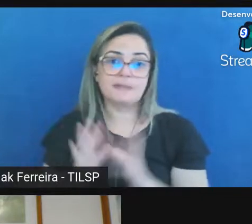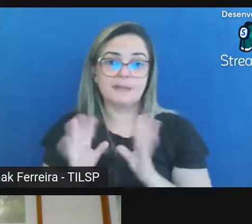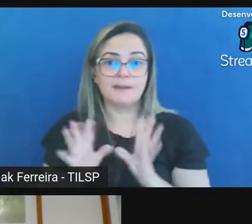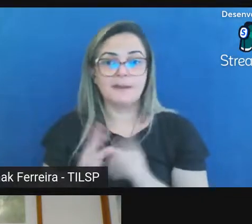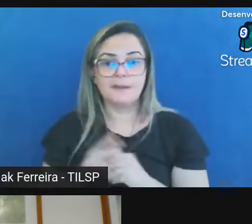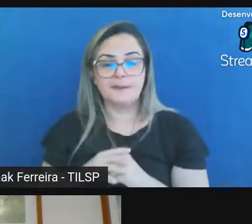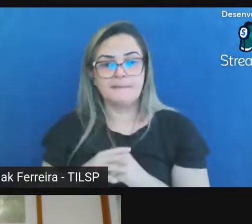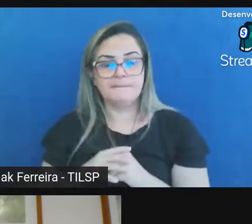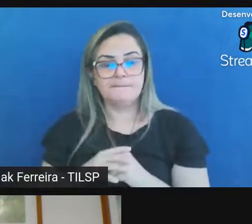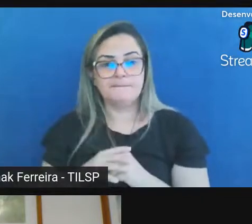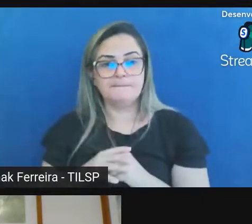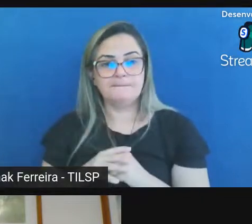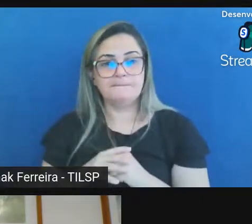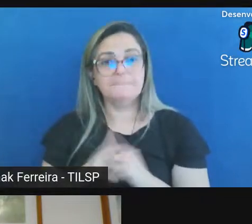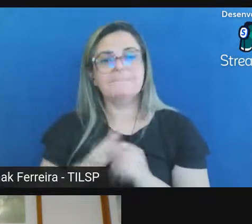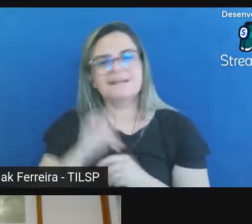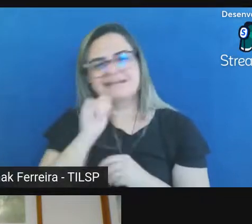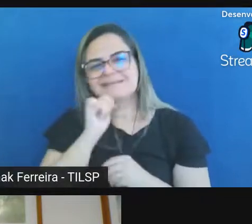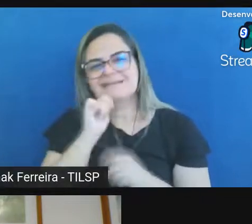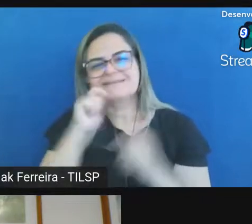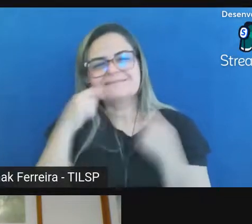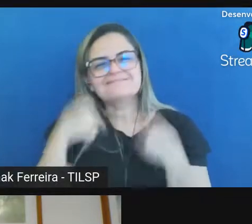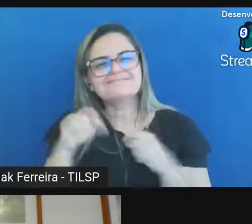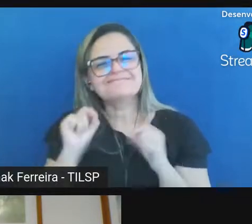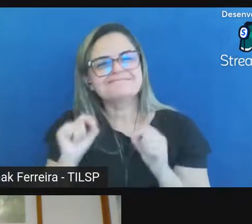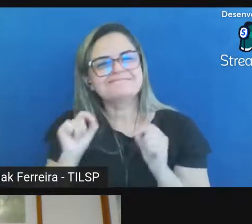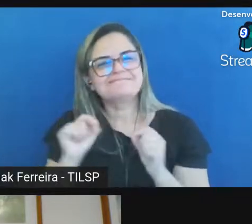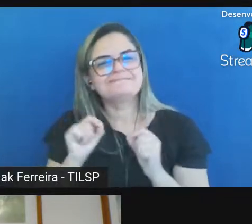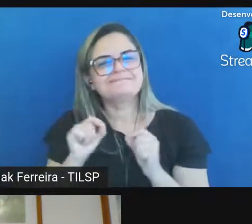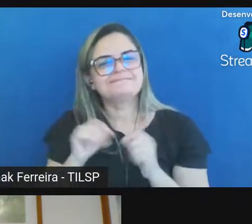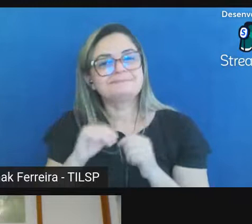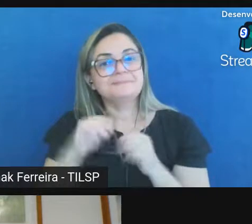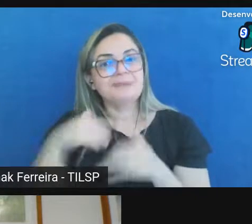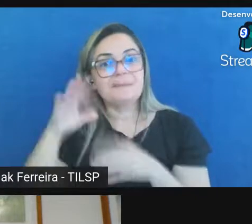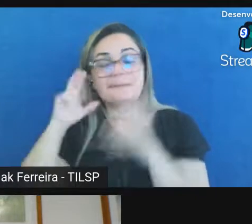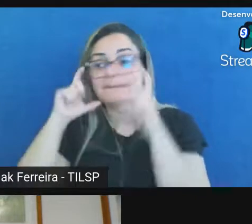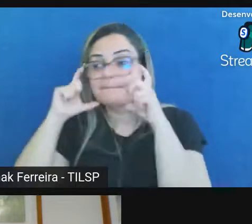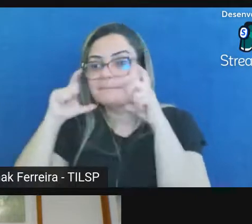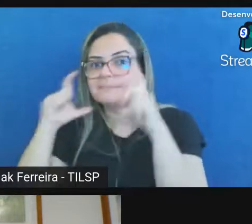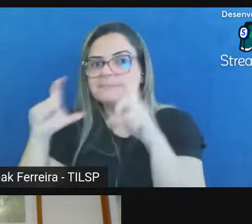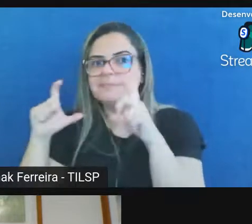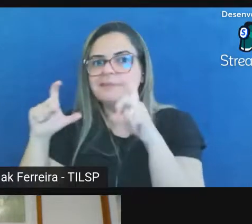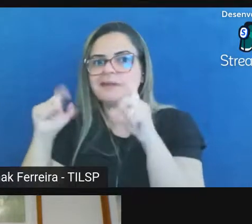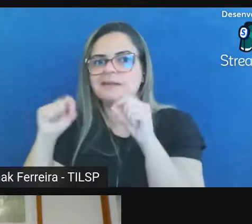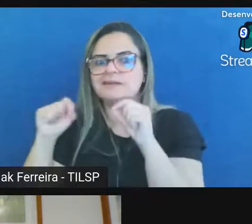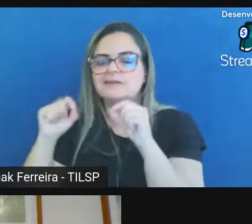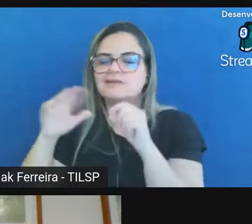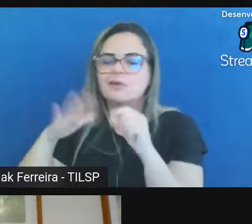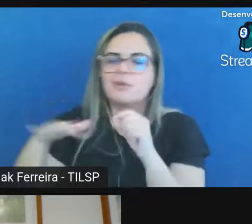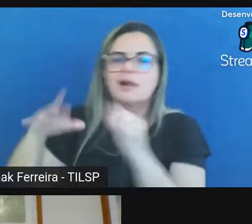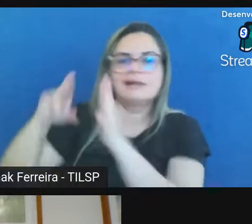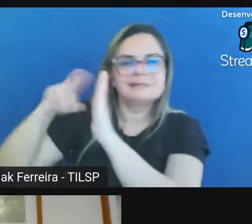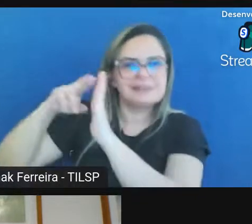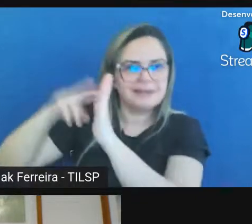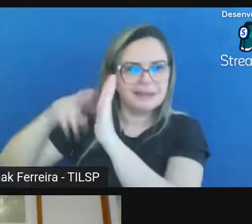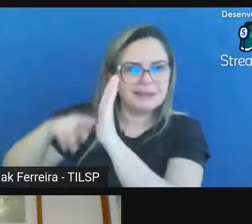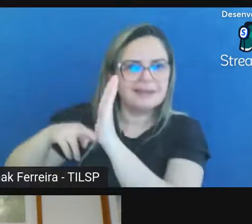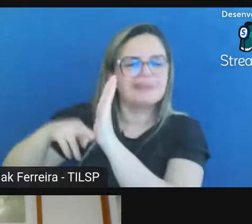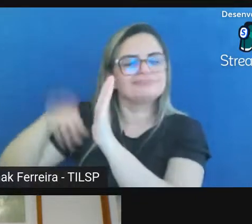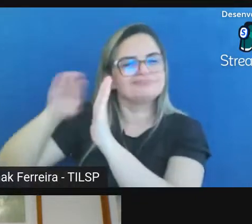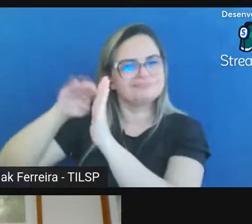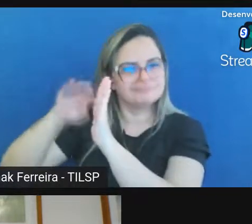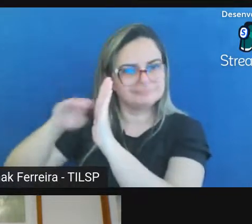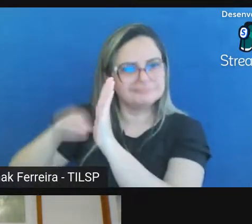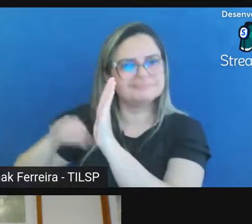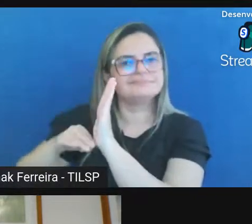ainda precisamos de maior atenção a essas normas e esses critérios porque